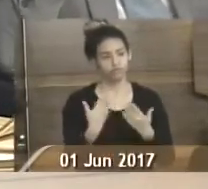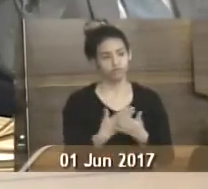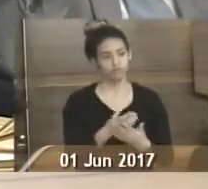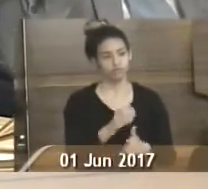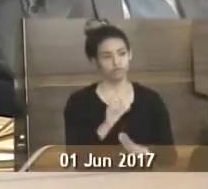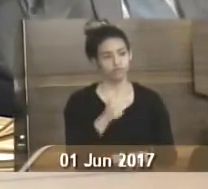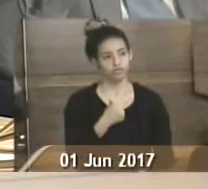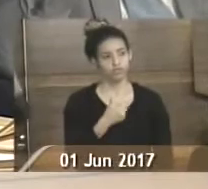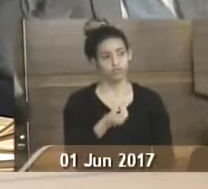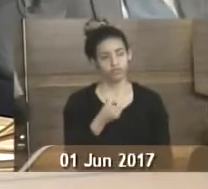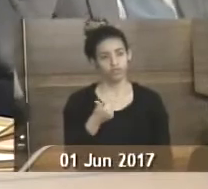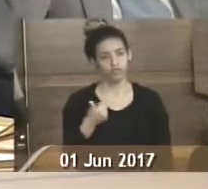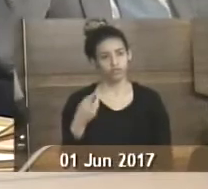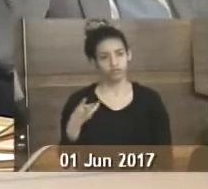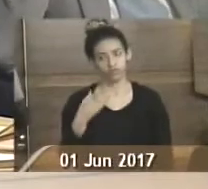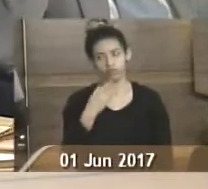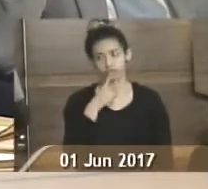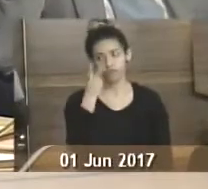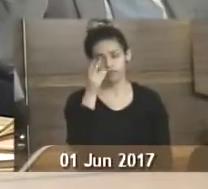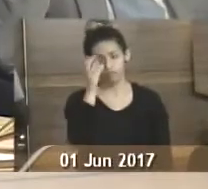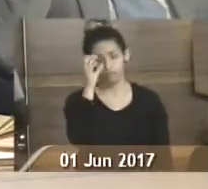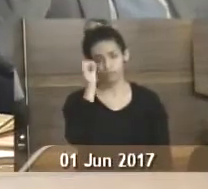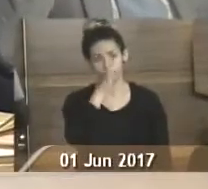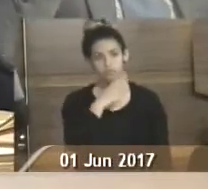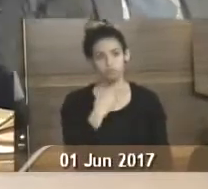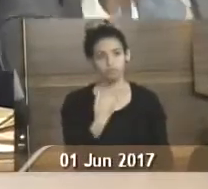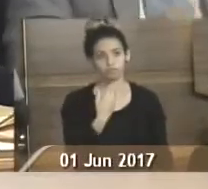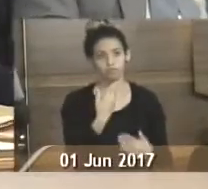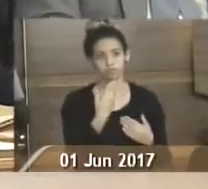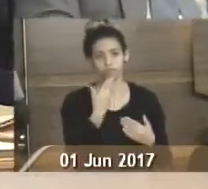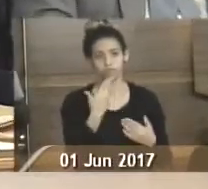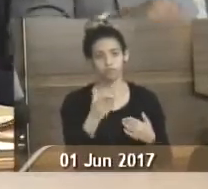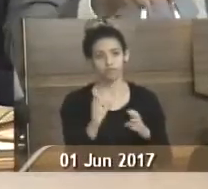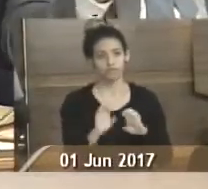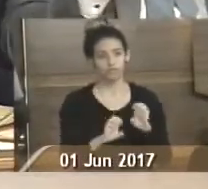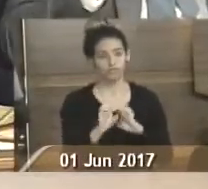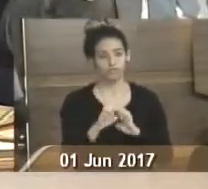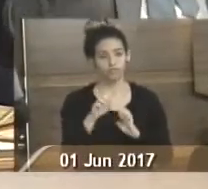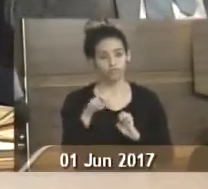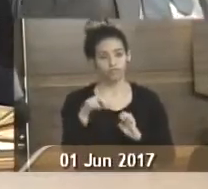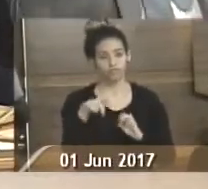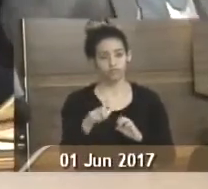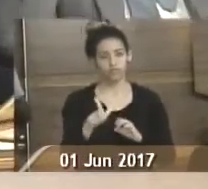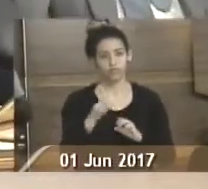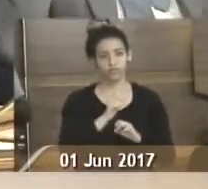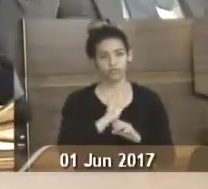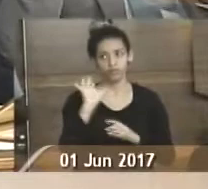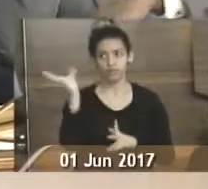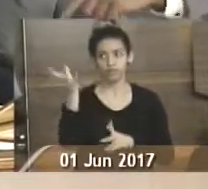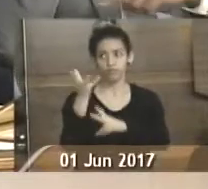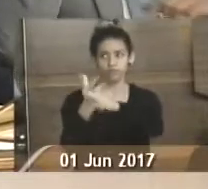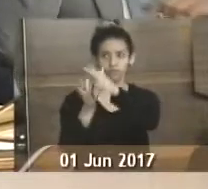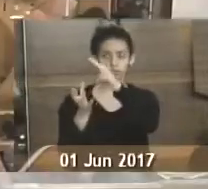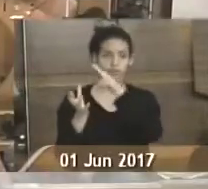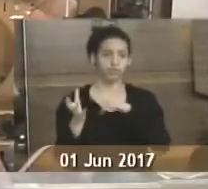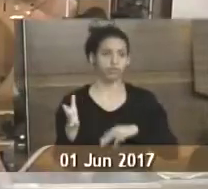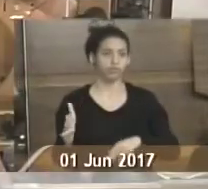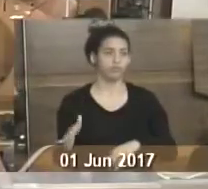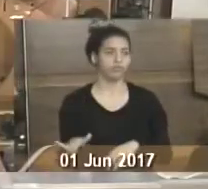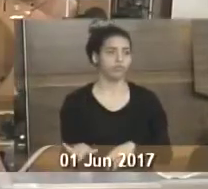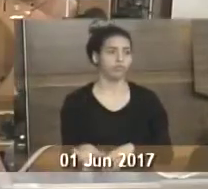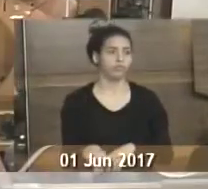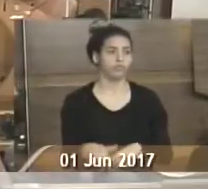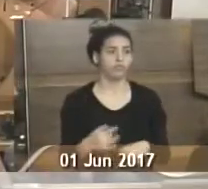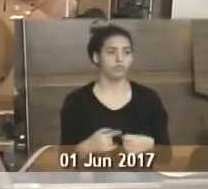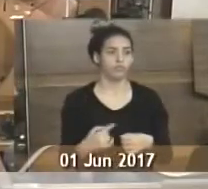613, de 2017, da autoria de vereadora Tite Brasil, solicitando à empresa de energia elétrica Enel a poda de árvore localizada no cruzamento